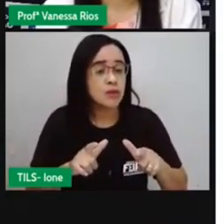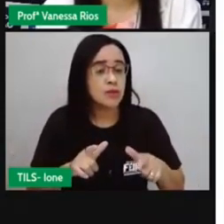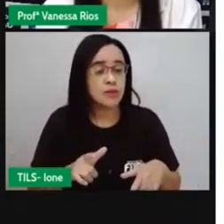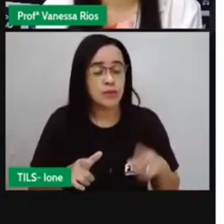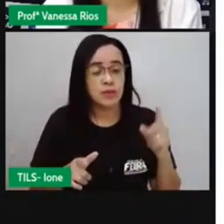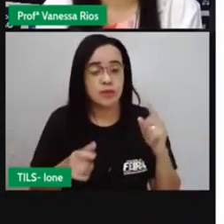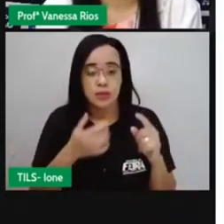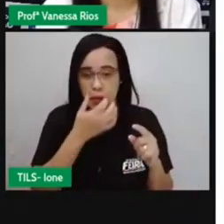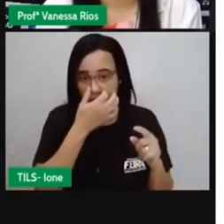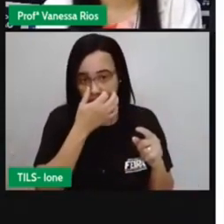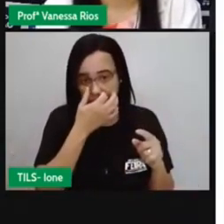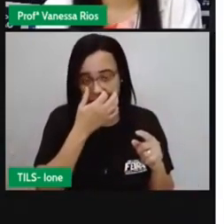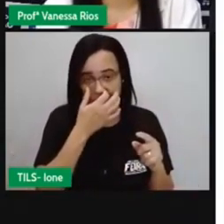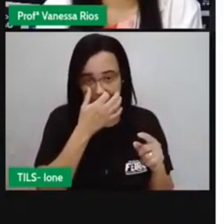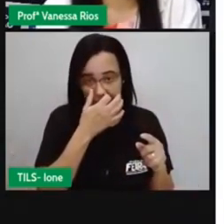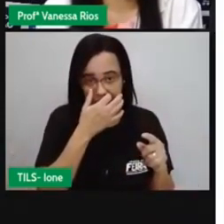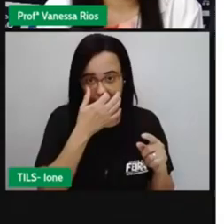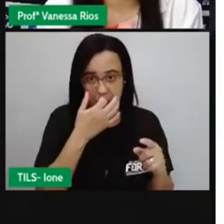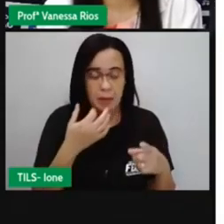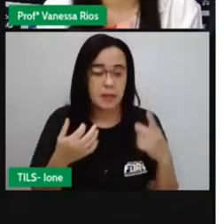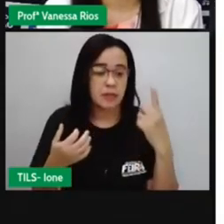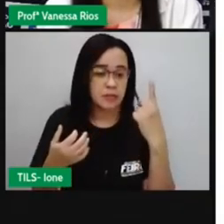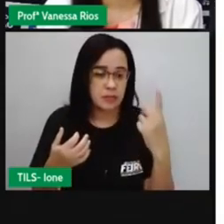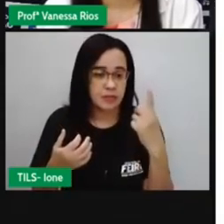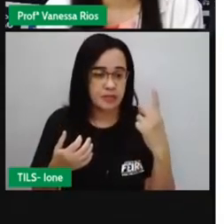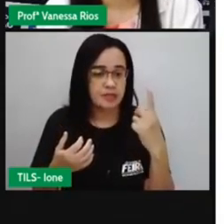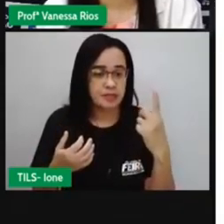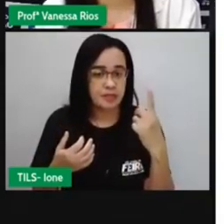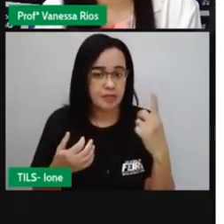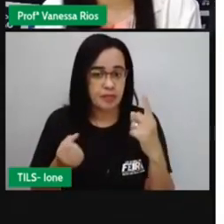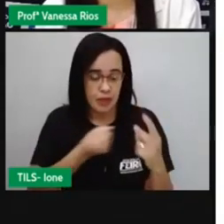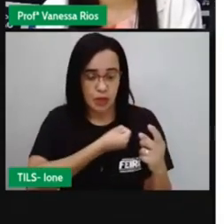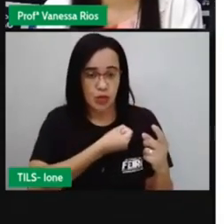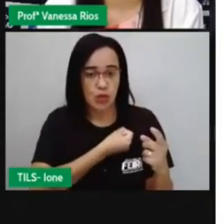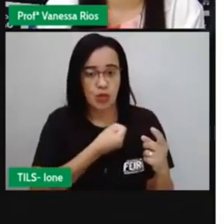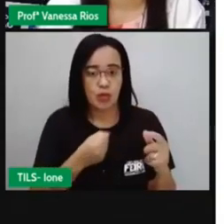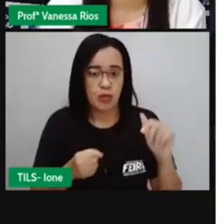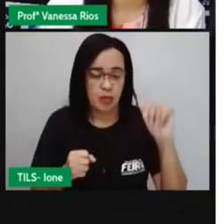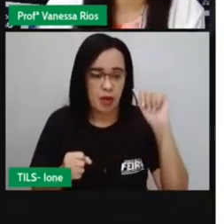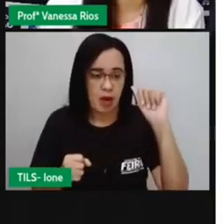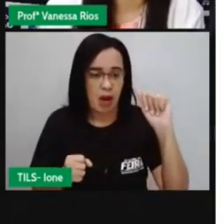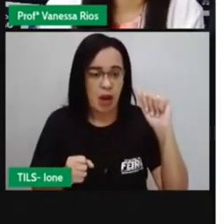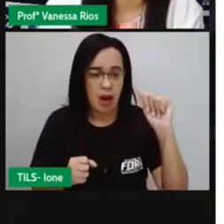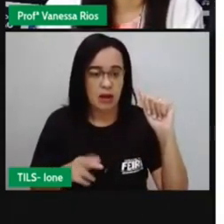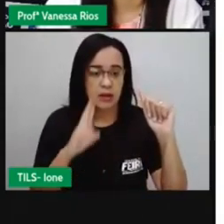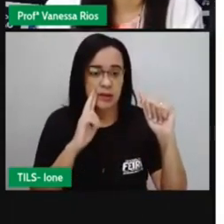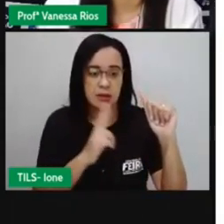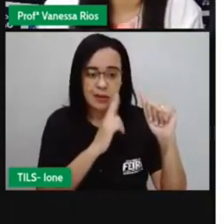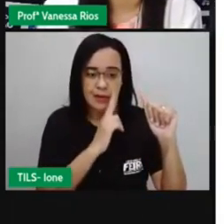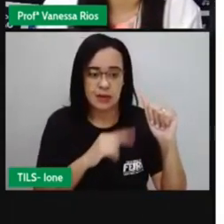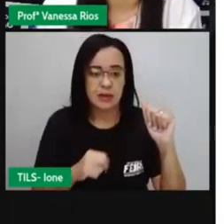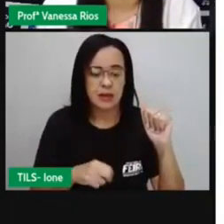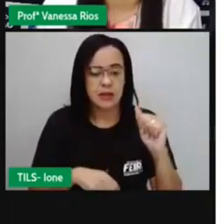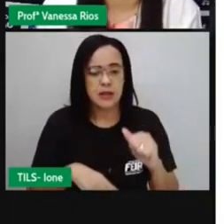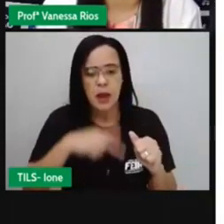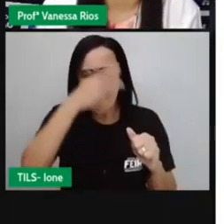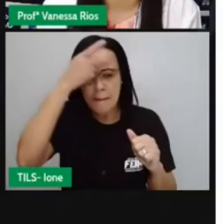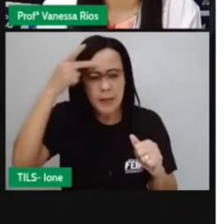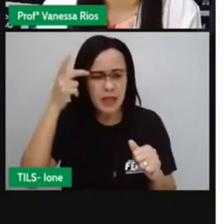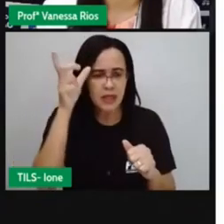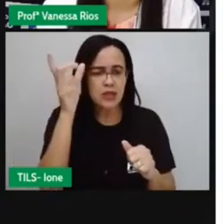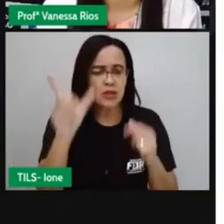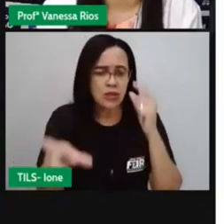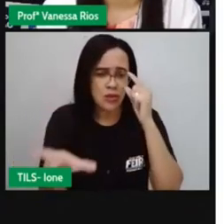Provavelmente um restaurante. E aí, quem são os personagens? A gente observa ali a